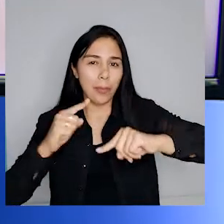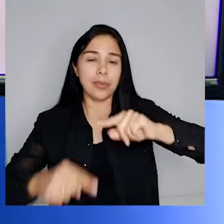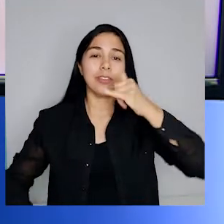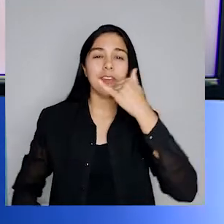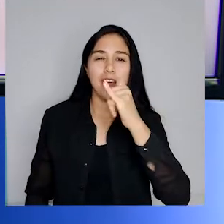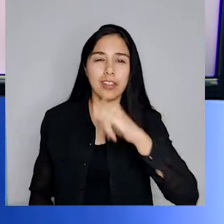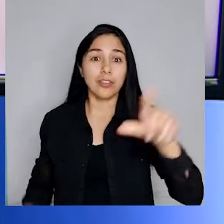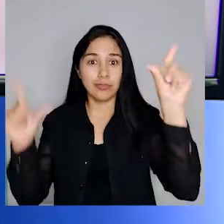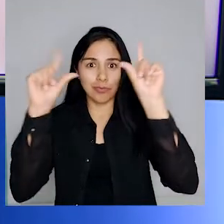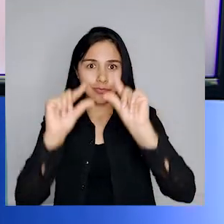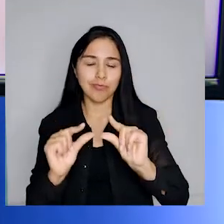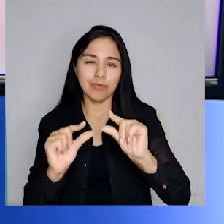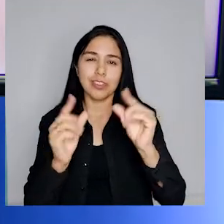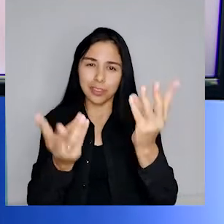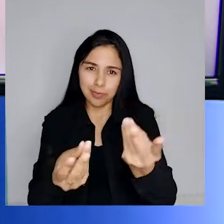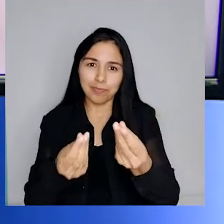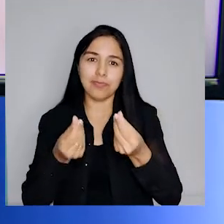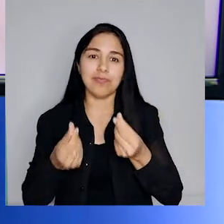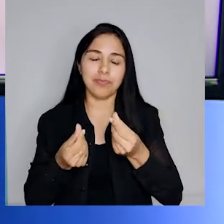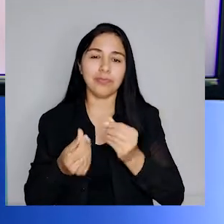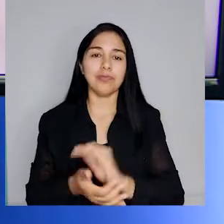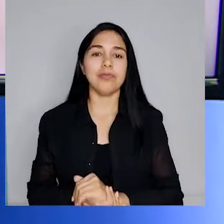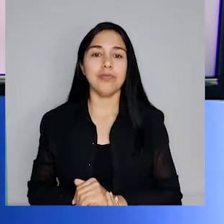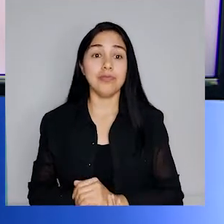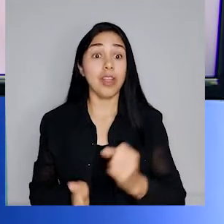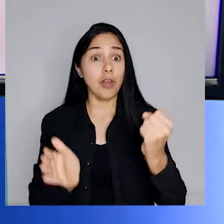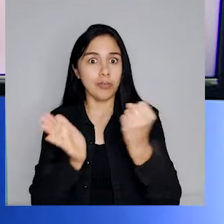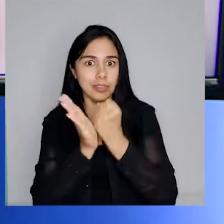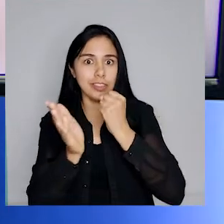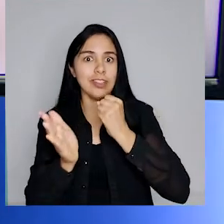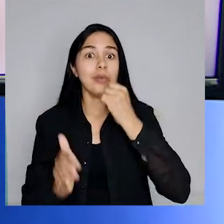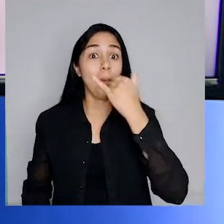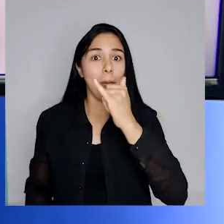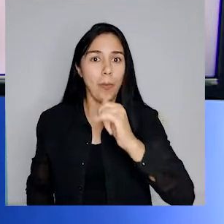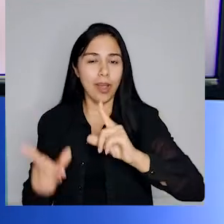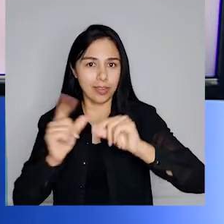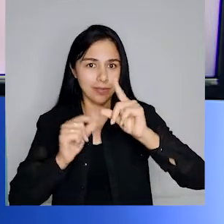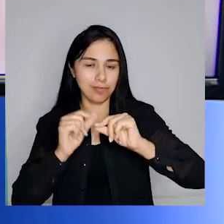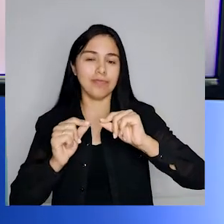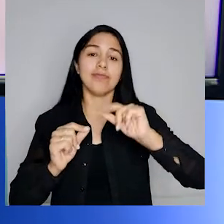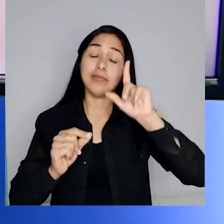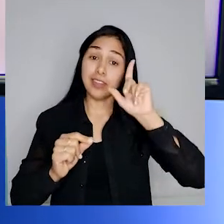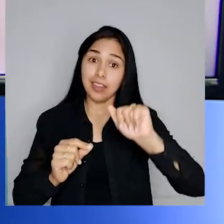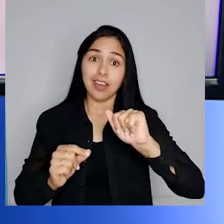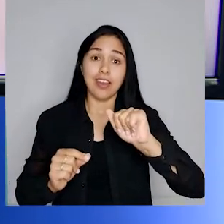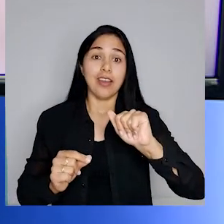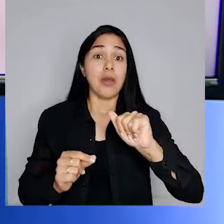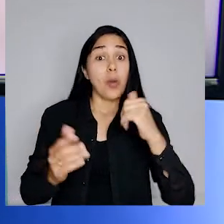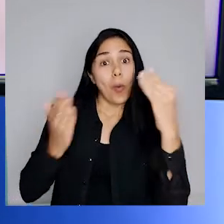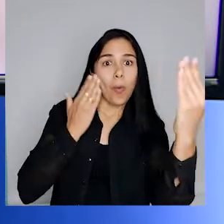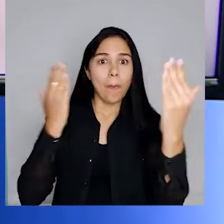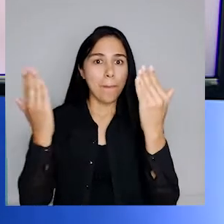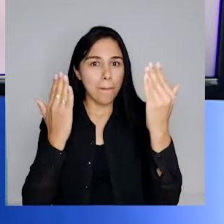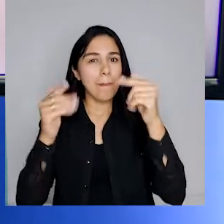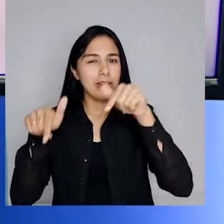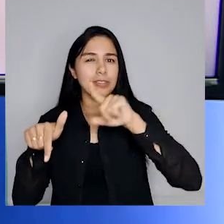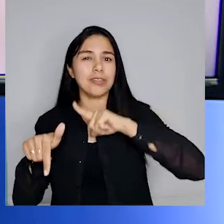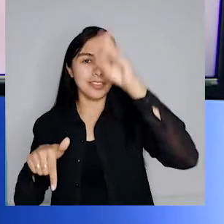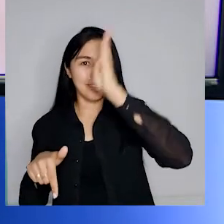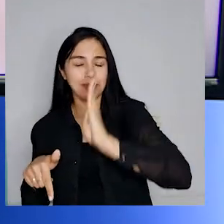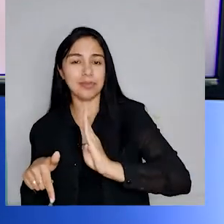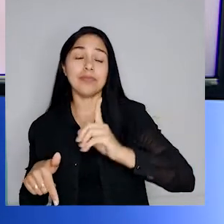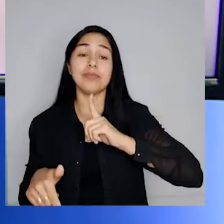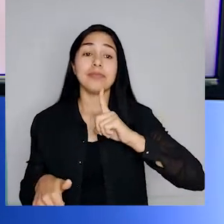práticos e eficientes. O selo Energy Star funciona como o selo de economia que temos aqui no Brasil, com as